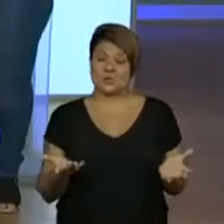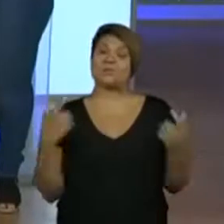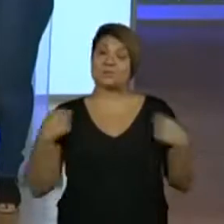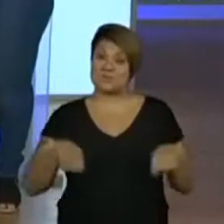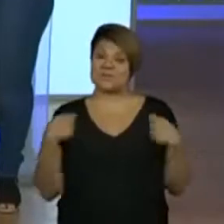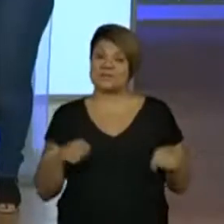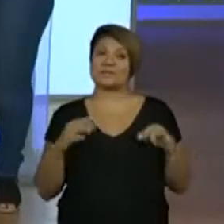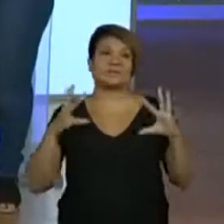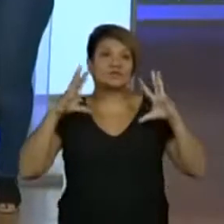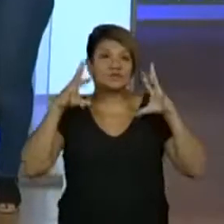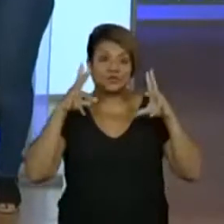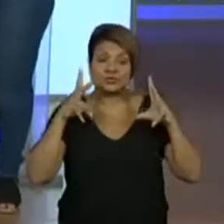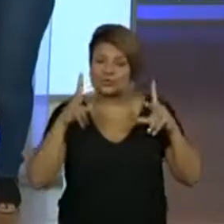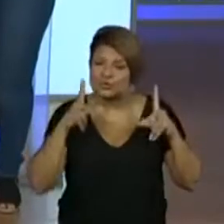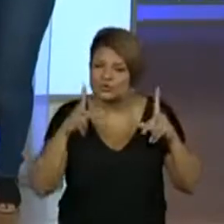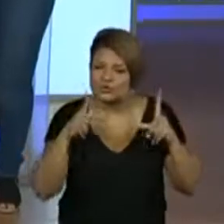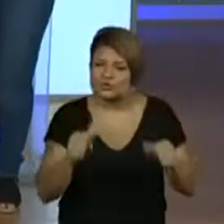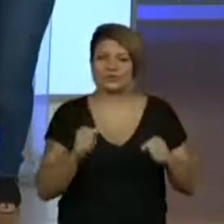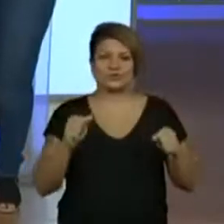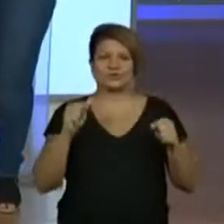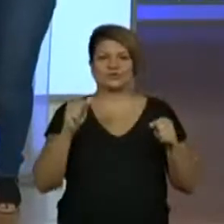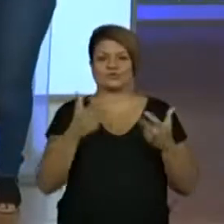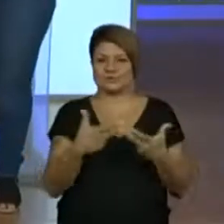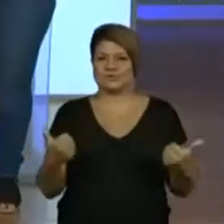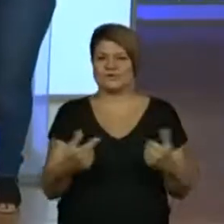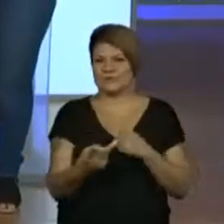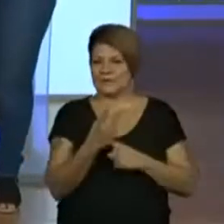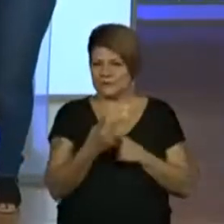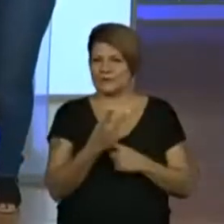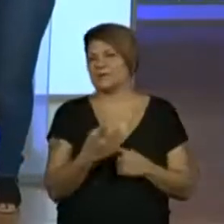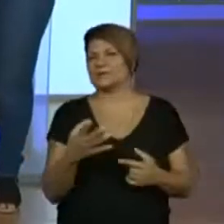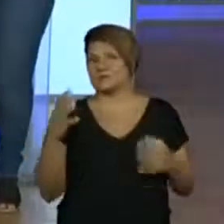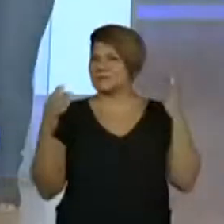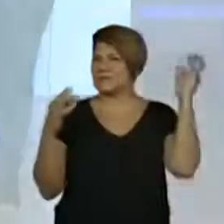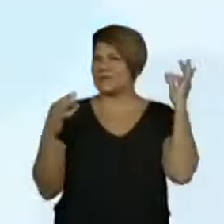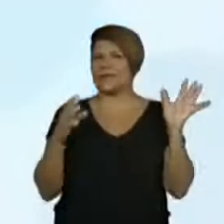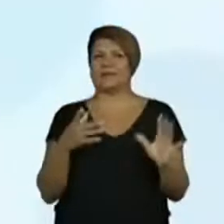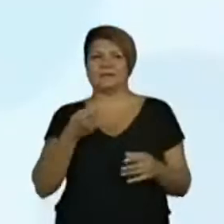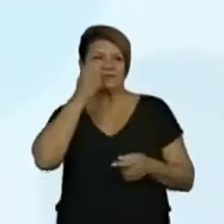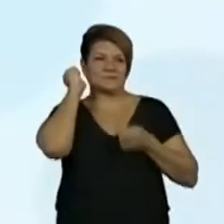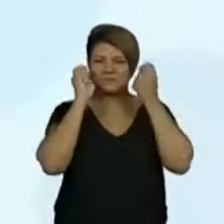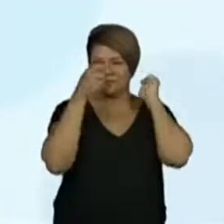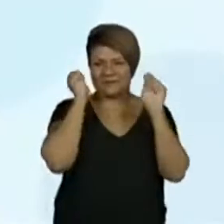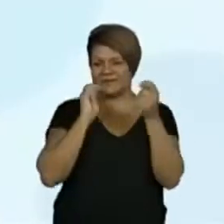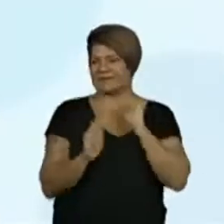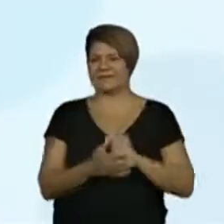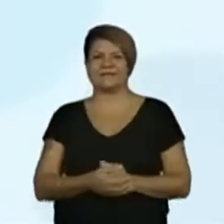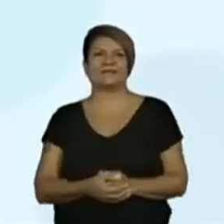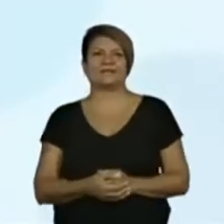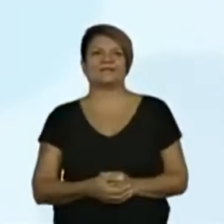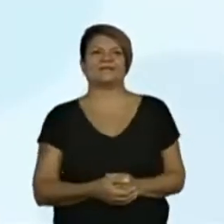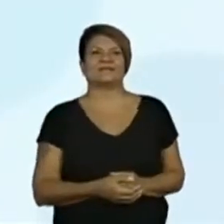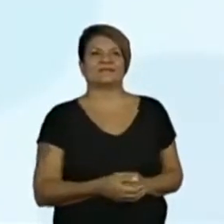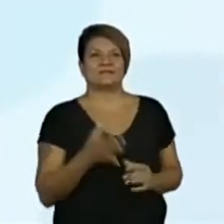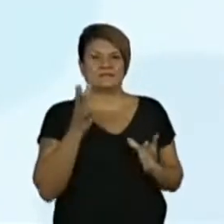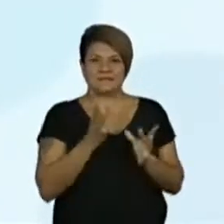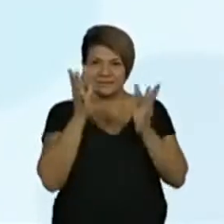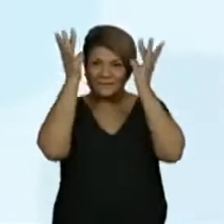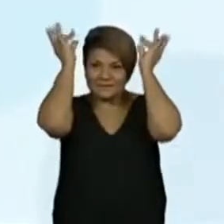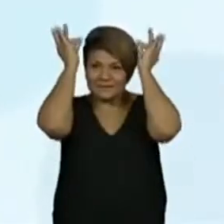esses acessórios aqui para cuidar dos cabelos, né? Sim. Os pentes, as escovas... Os prendedores. Os